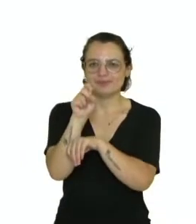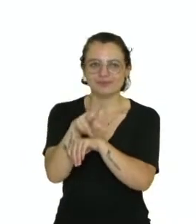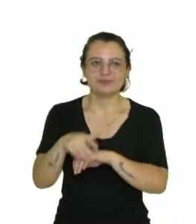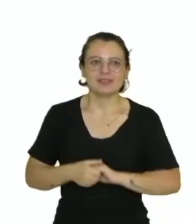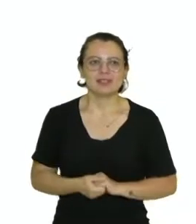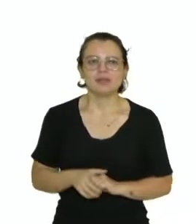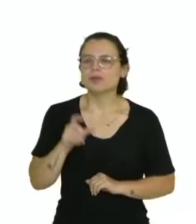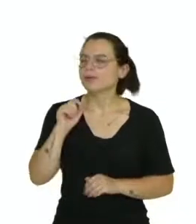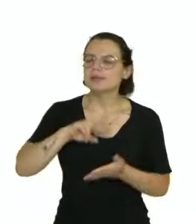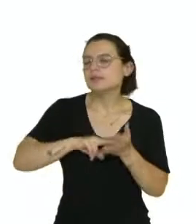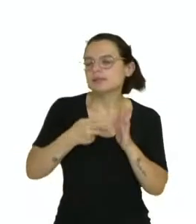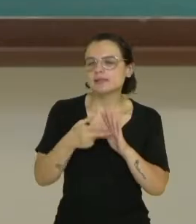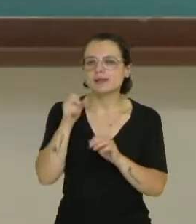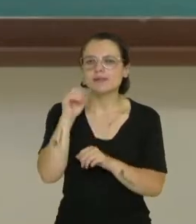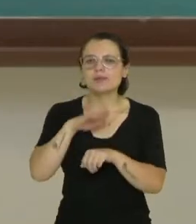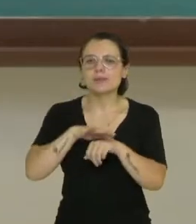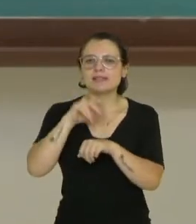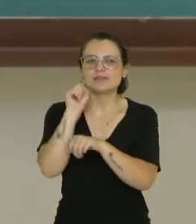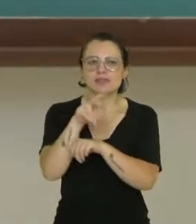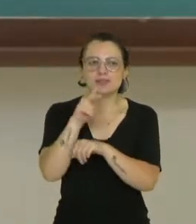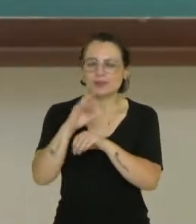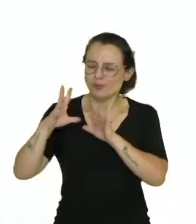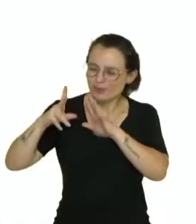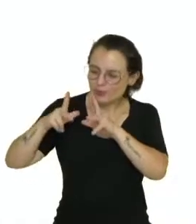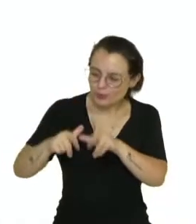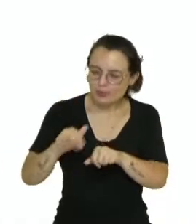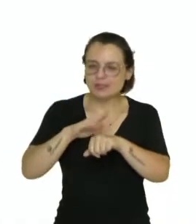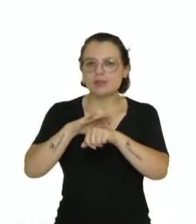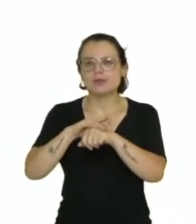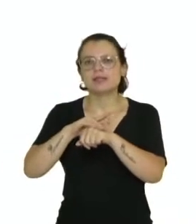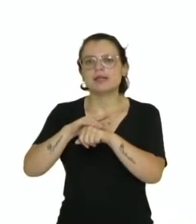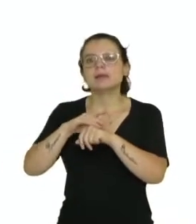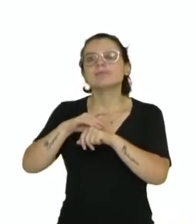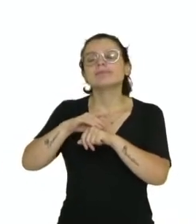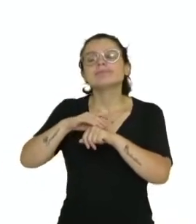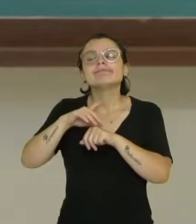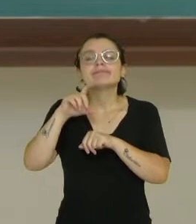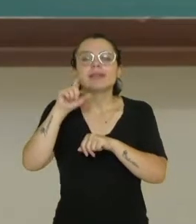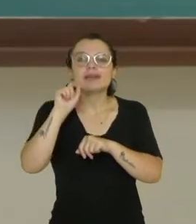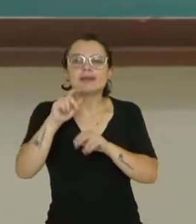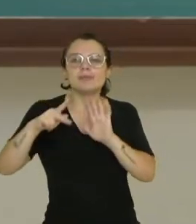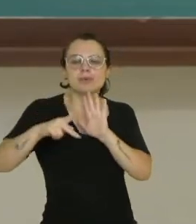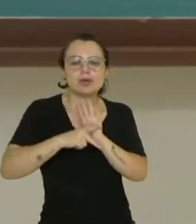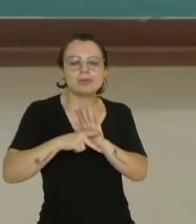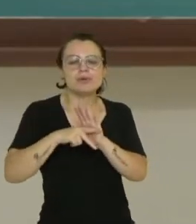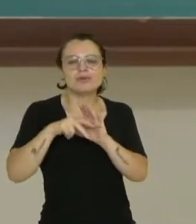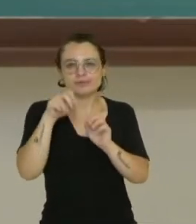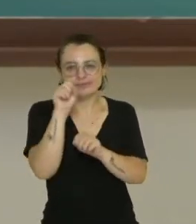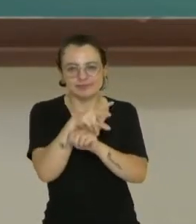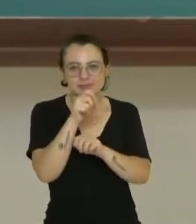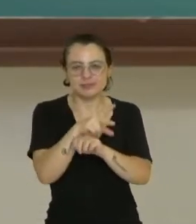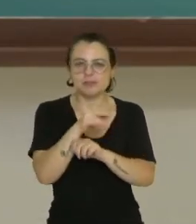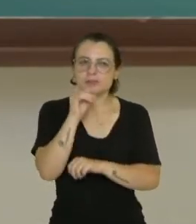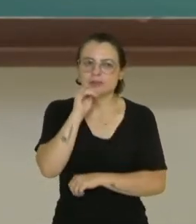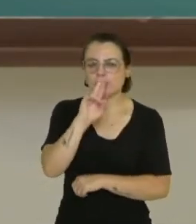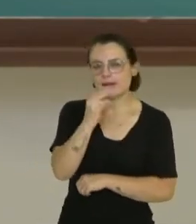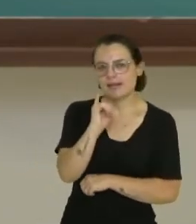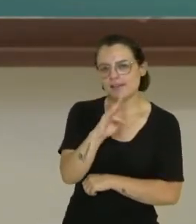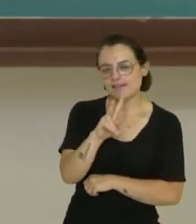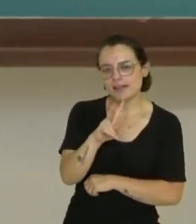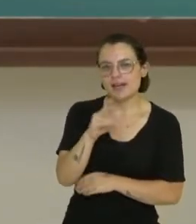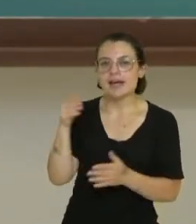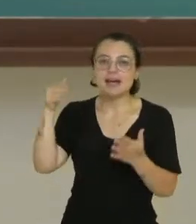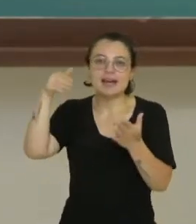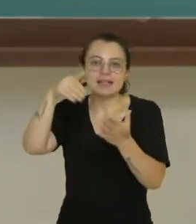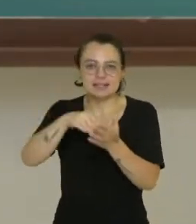Bom, o que são as viroses? Todas as doenças causadas por vírus podem ser chamadas viroses, desde um HIV, por exemplo,